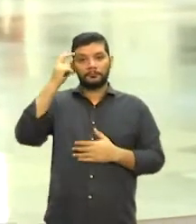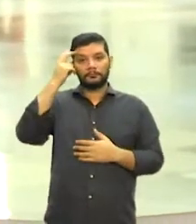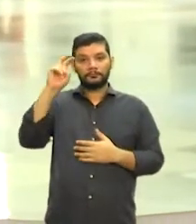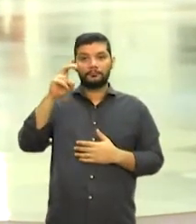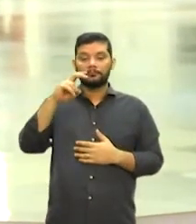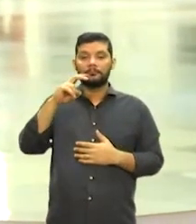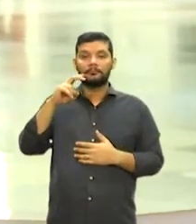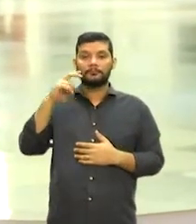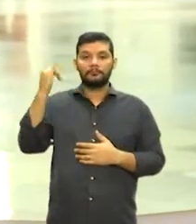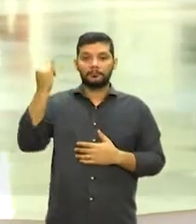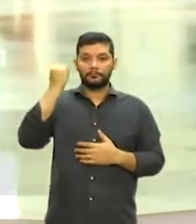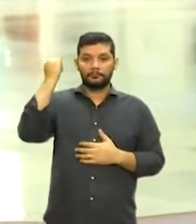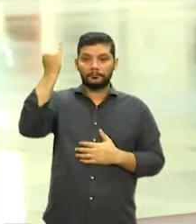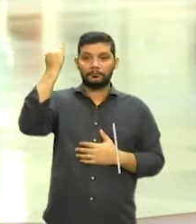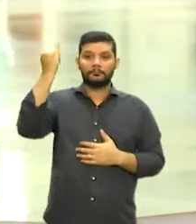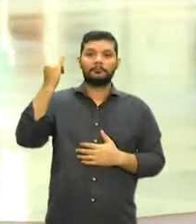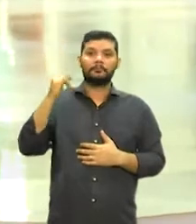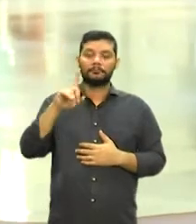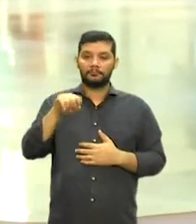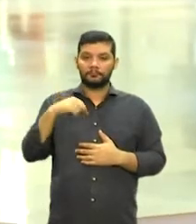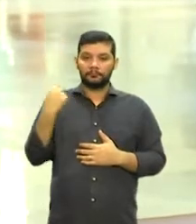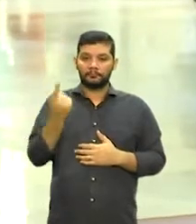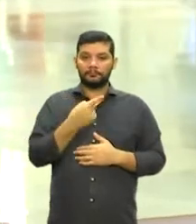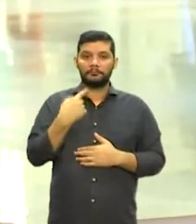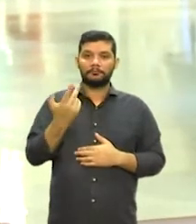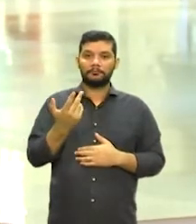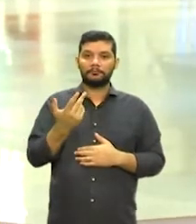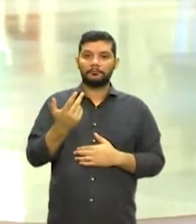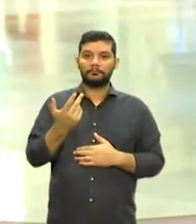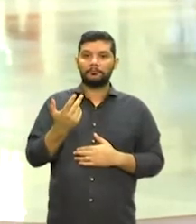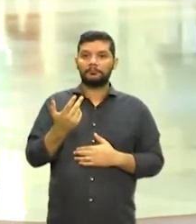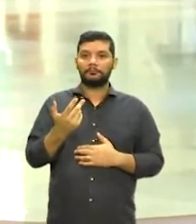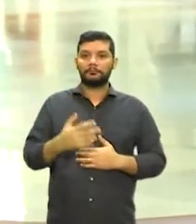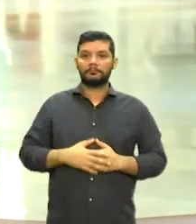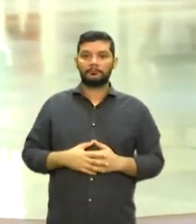para a nossa cultura e para a música em geral.